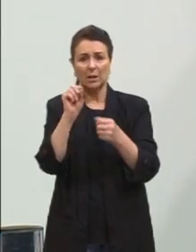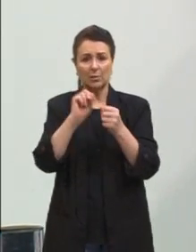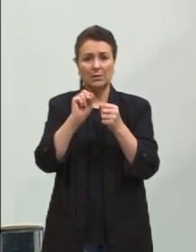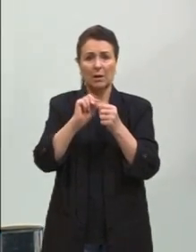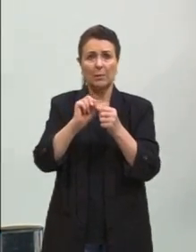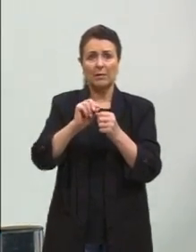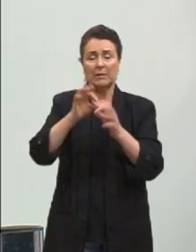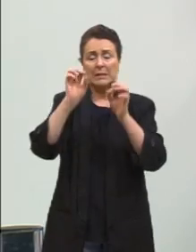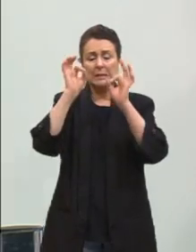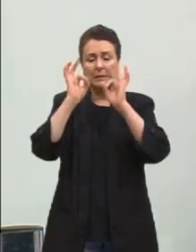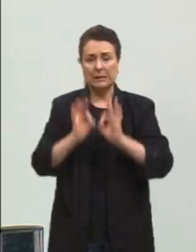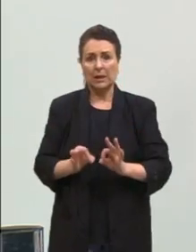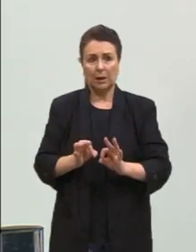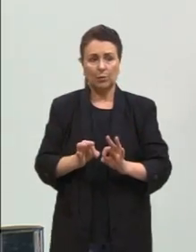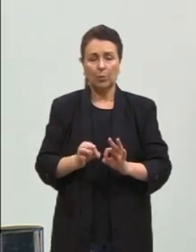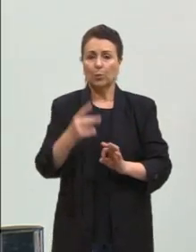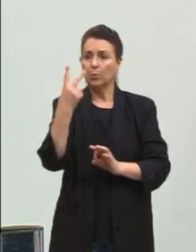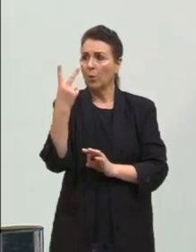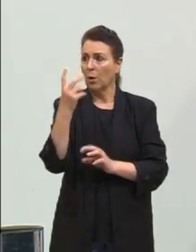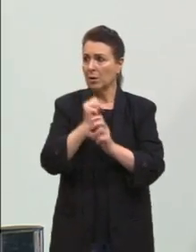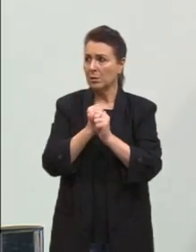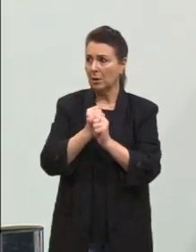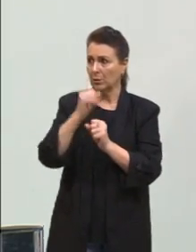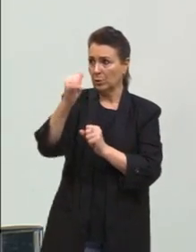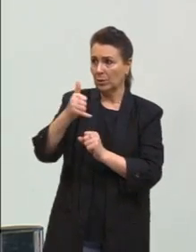tempo, aquele produto já não sirva para aquilo.